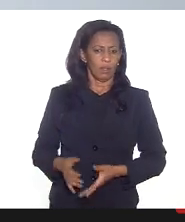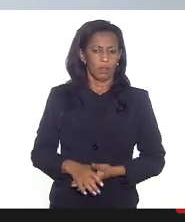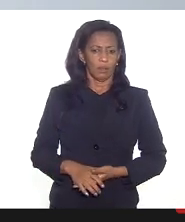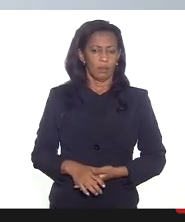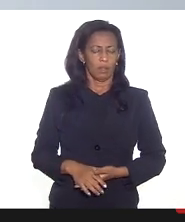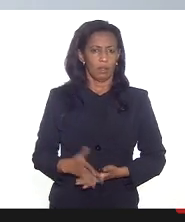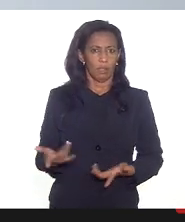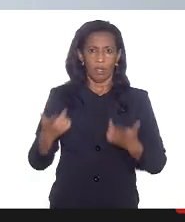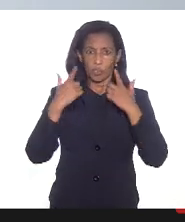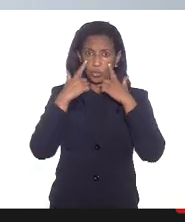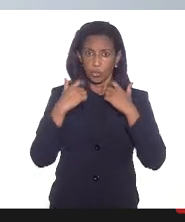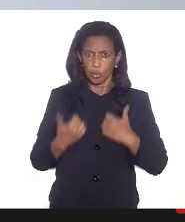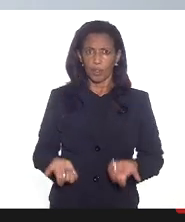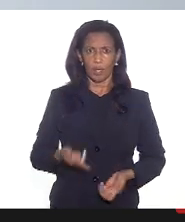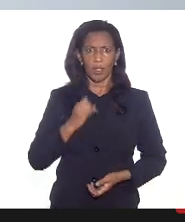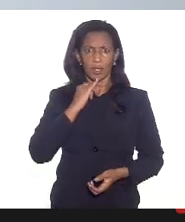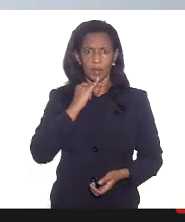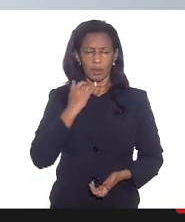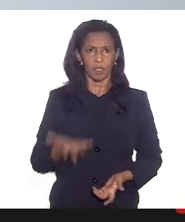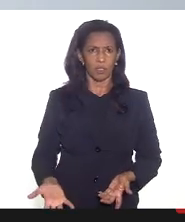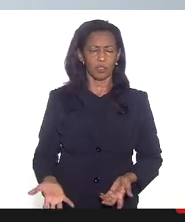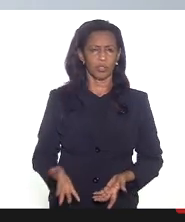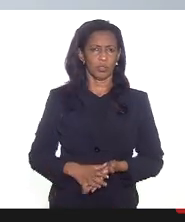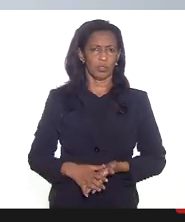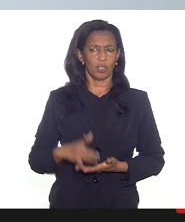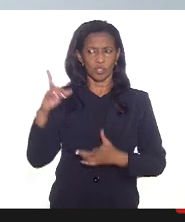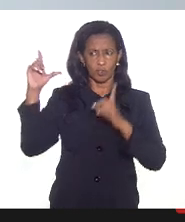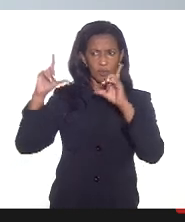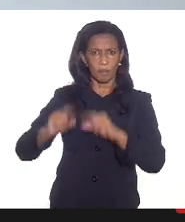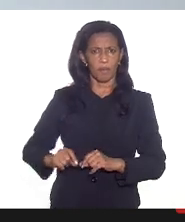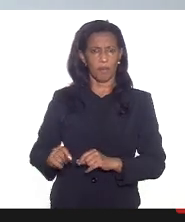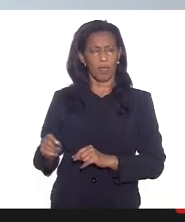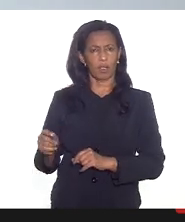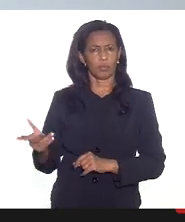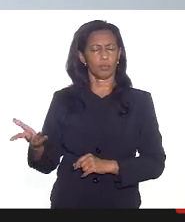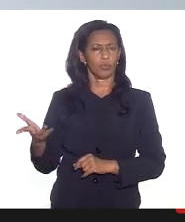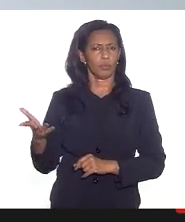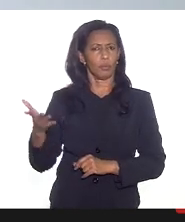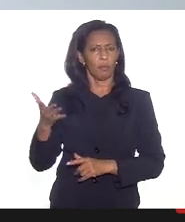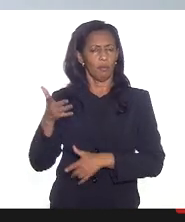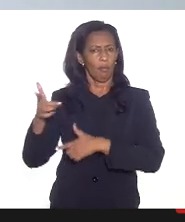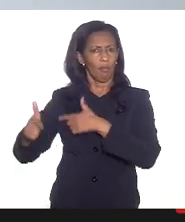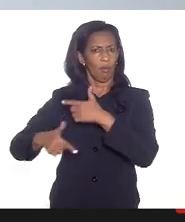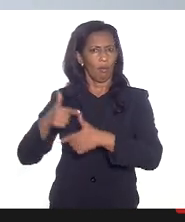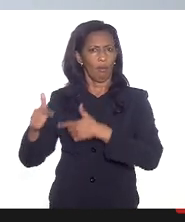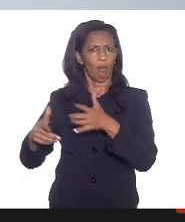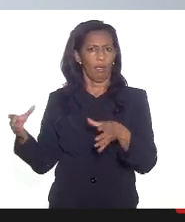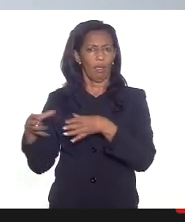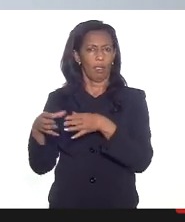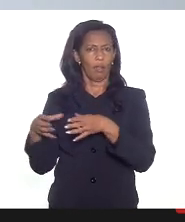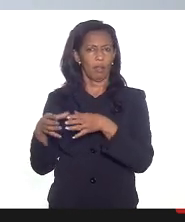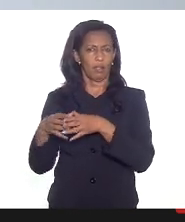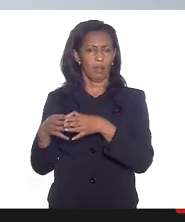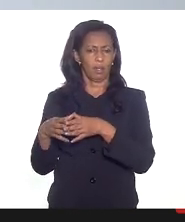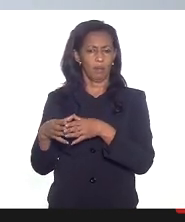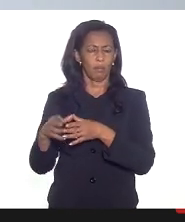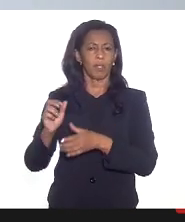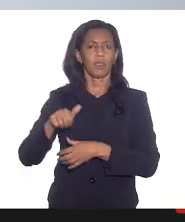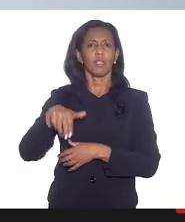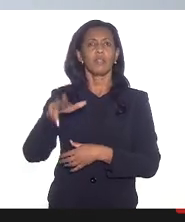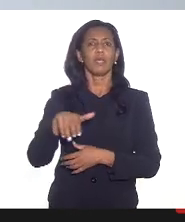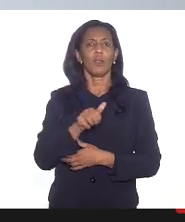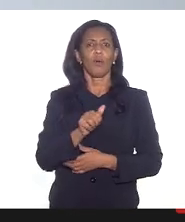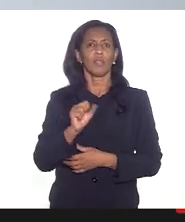que é de chorar mesmo a gente cada vez mais vê menos ACS se compondo a equipe de saúde da família e quem é o